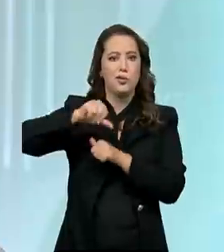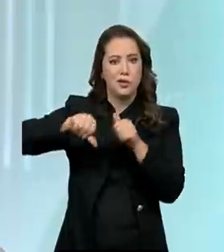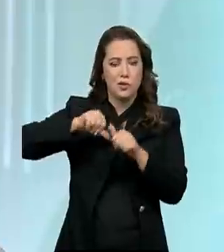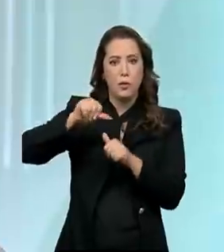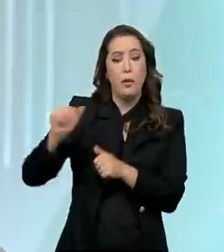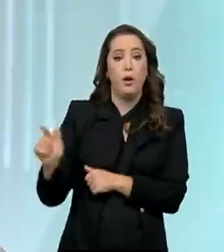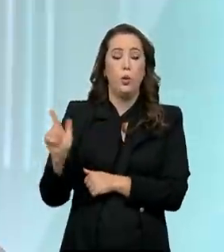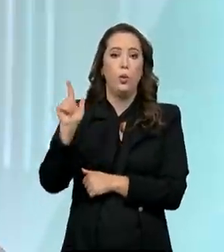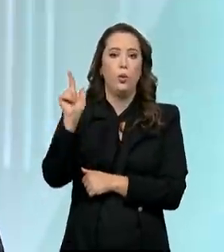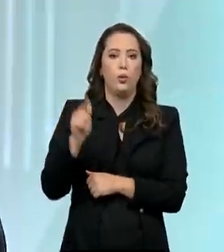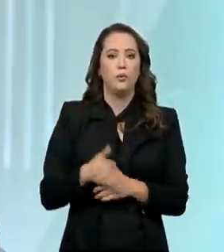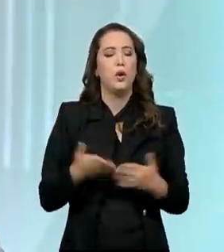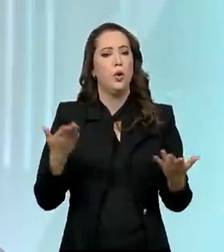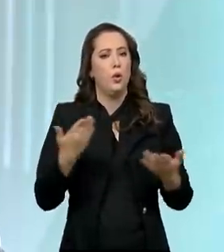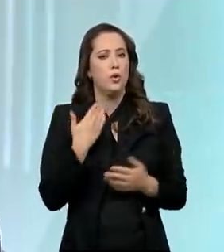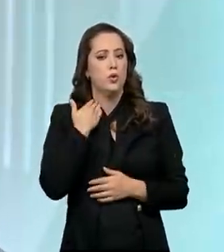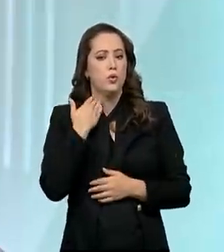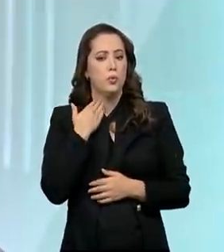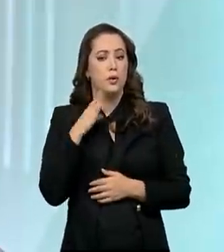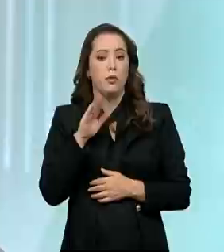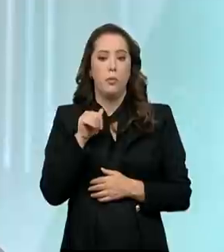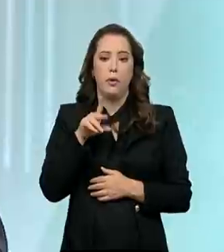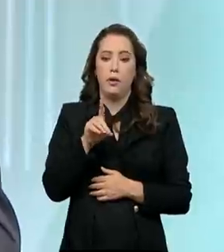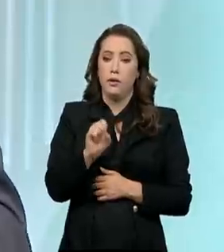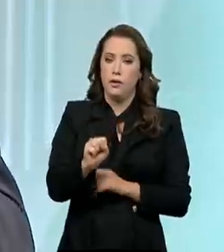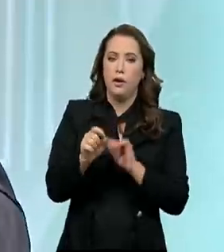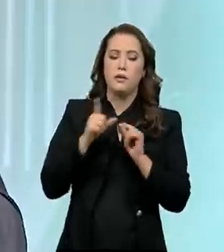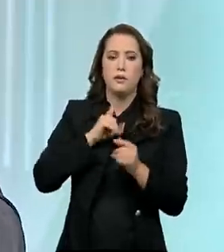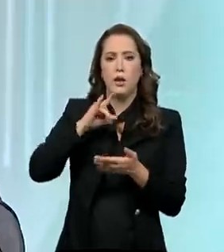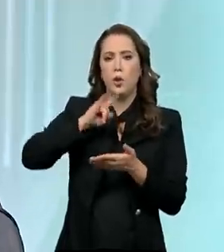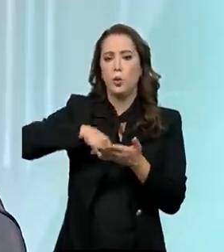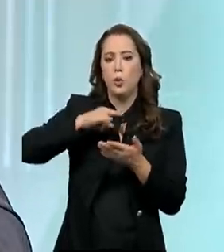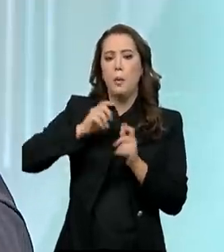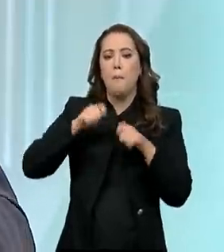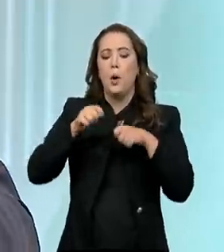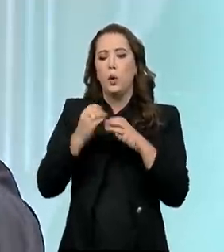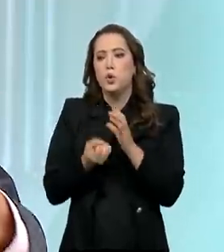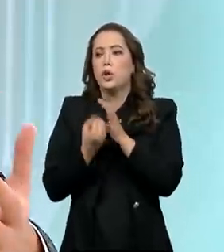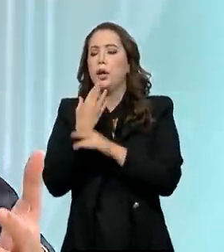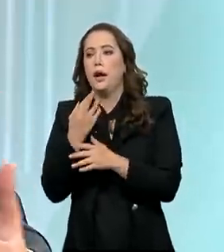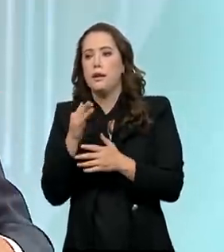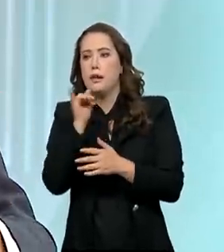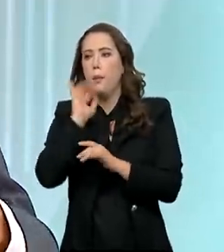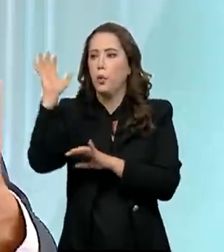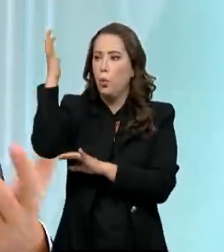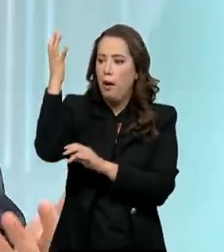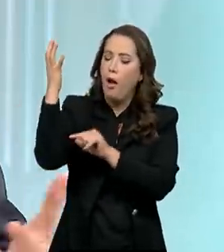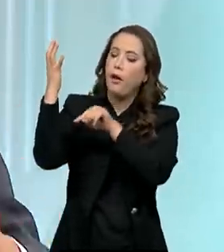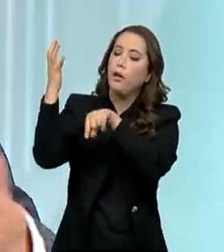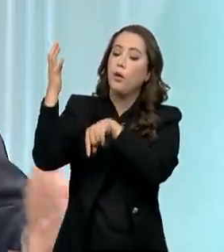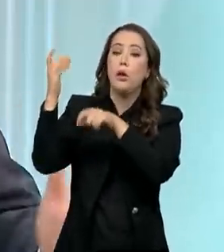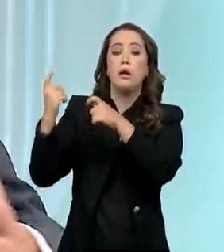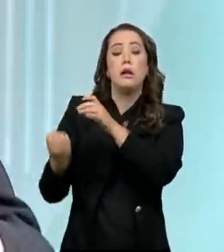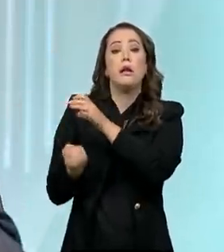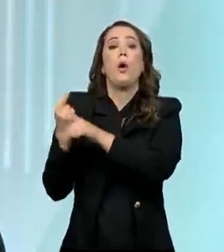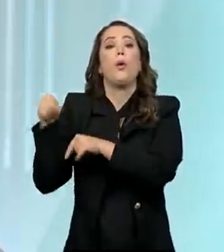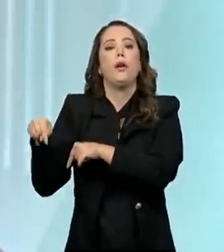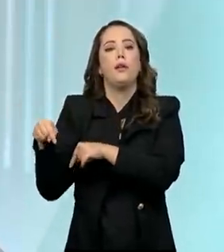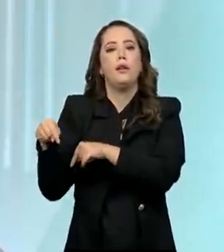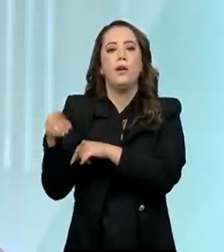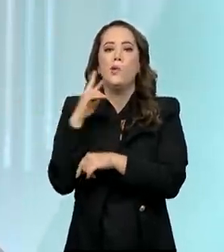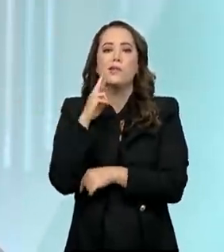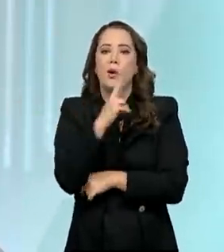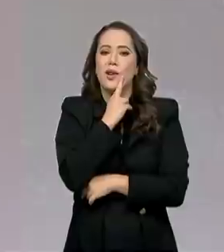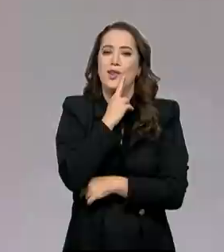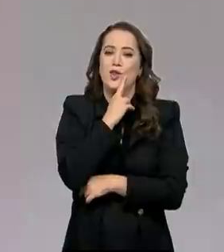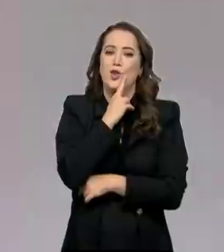florestais. O é isso? Você vai no parque, faz uma visitação, pode construir um restaurante, um hotel, uma pousada, um entretenimento.